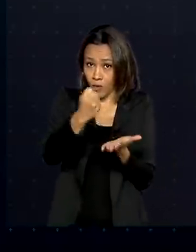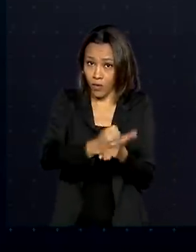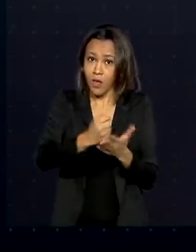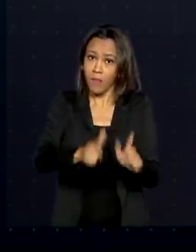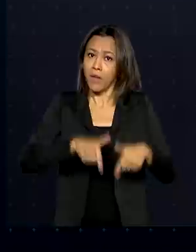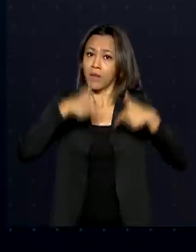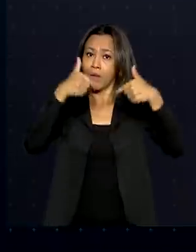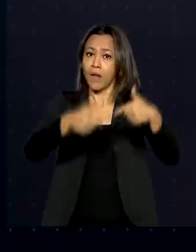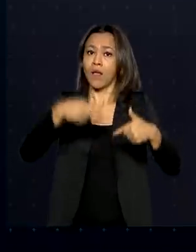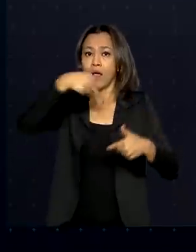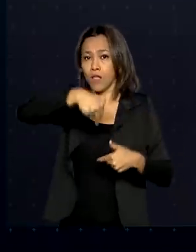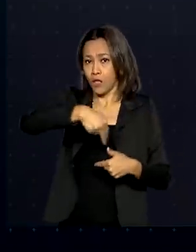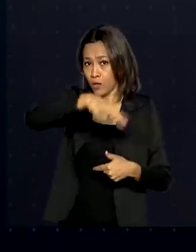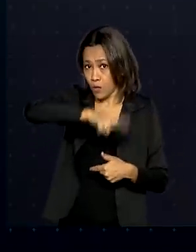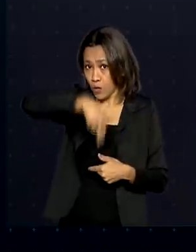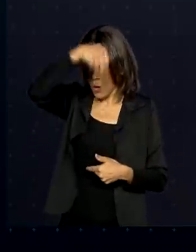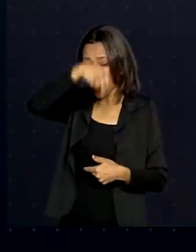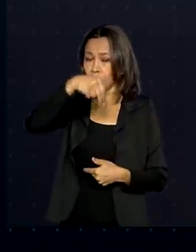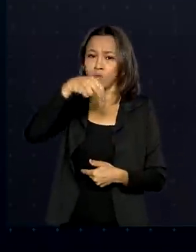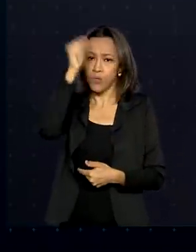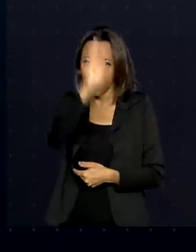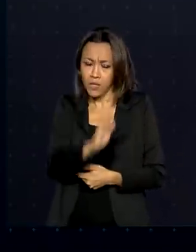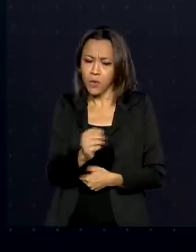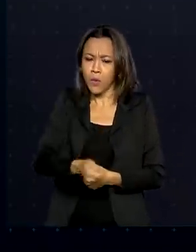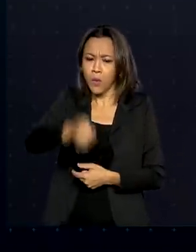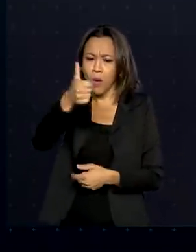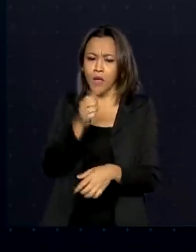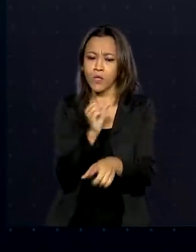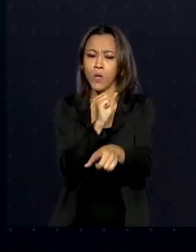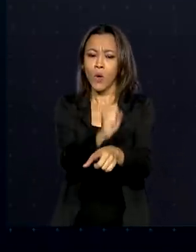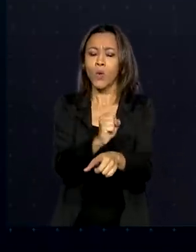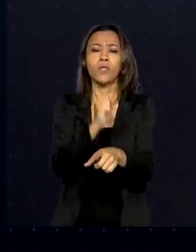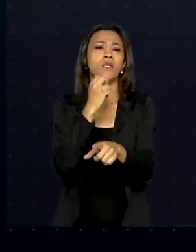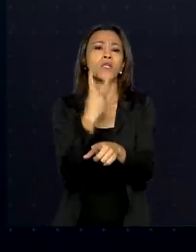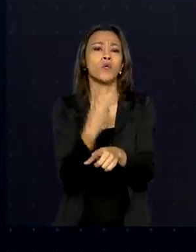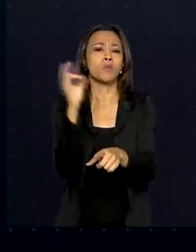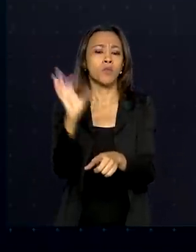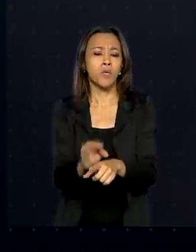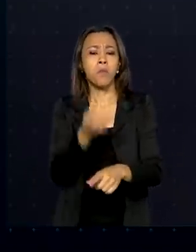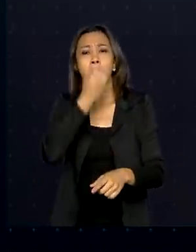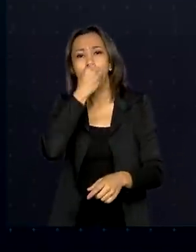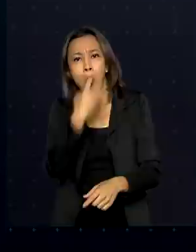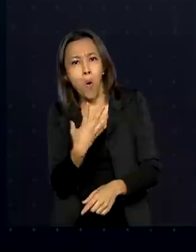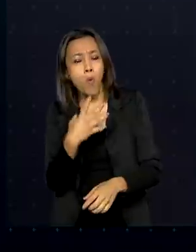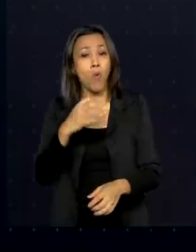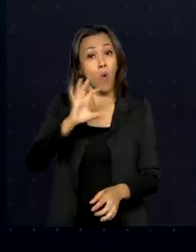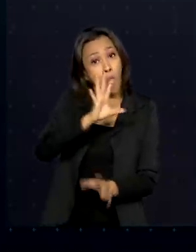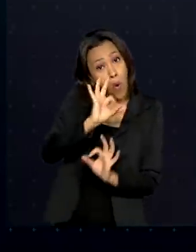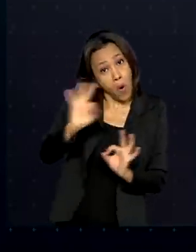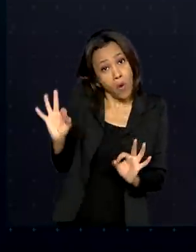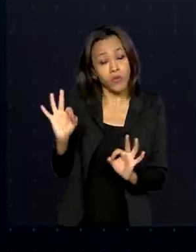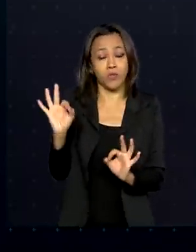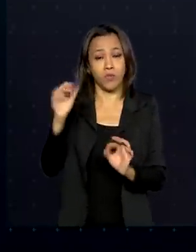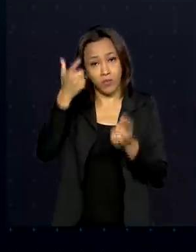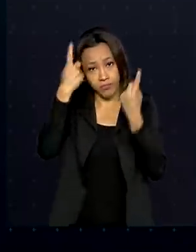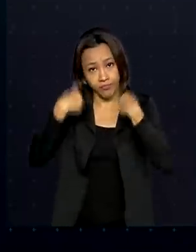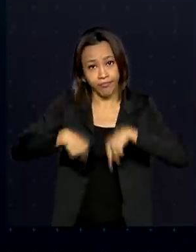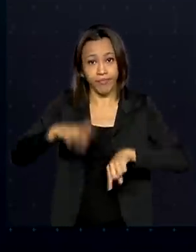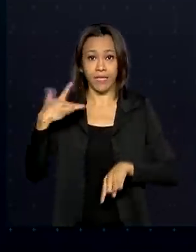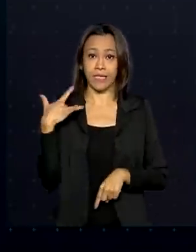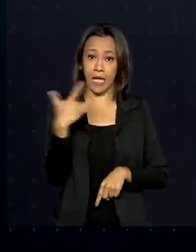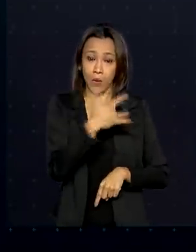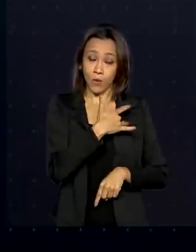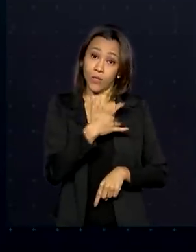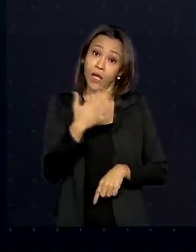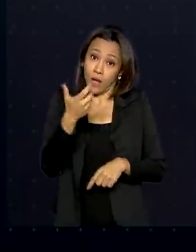norte do país, quase 82% relatam nível bom ou ótimo de saúde física. E na saúde